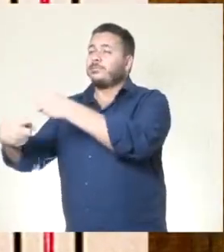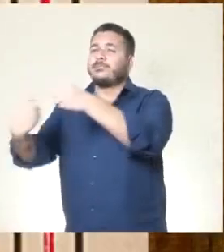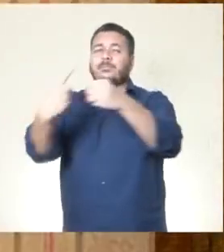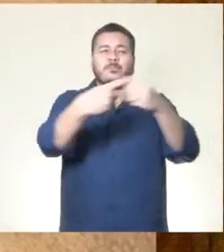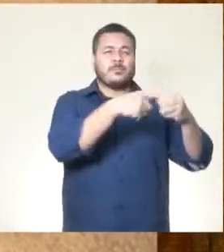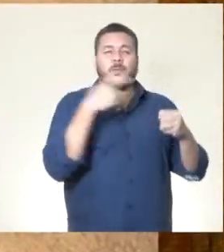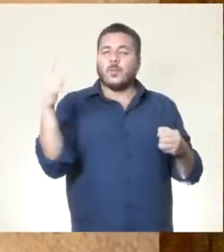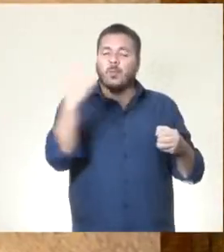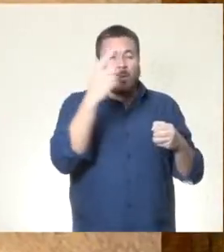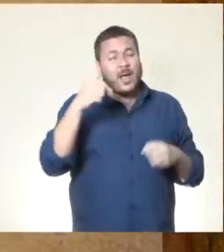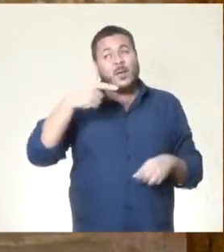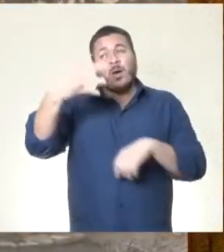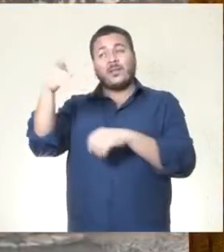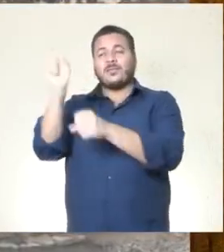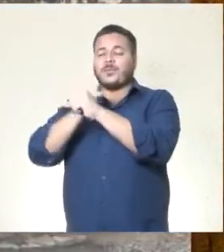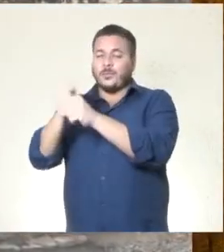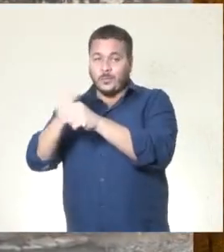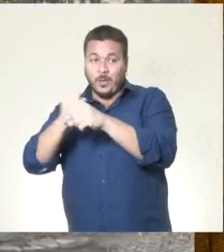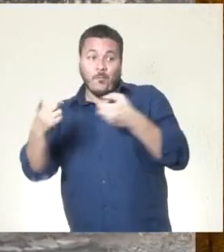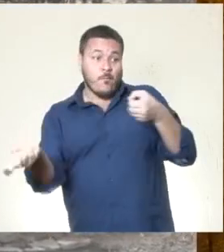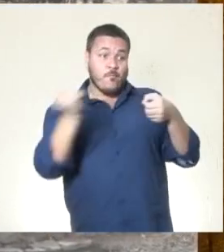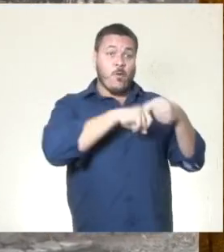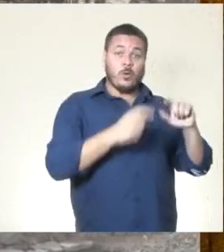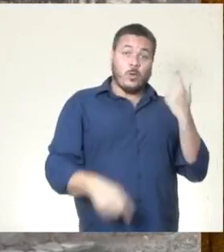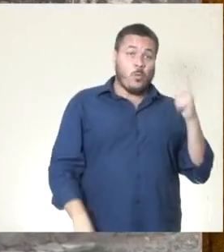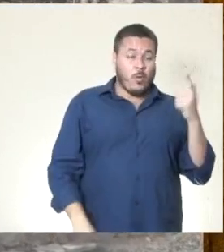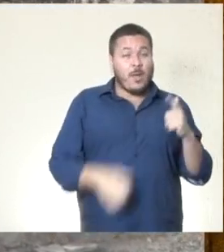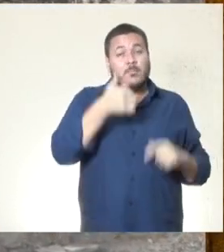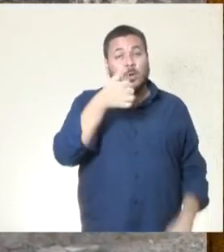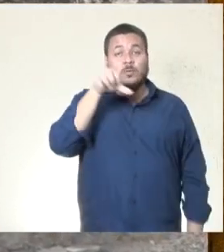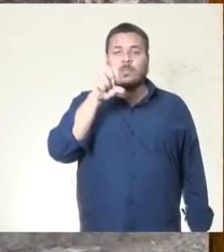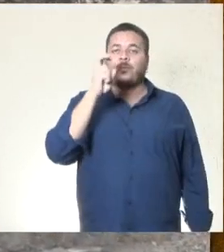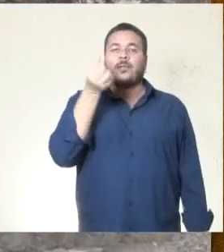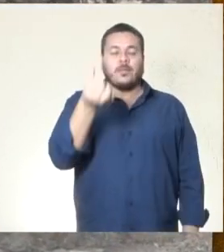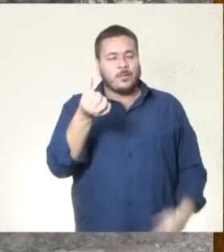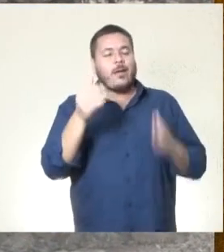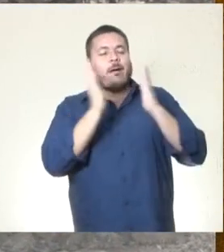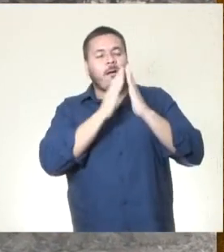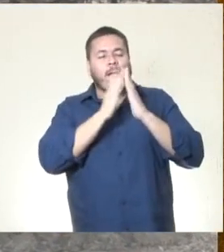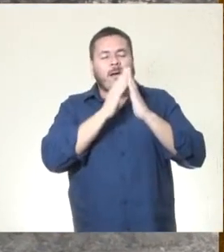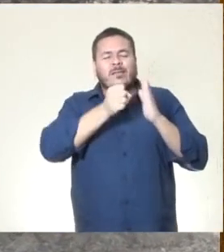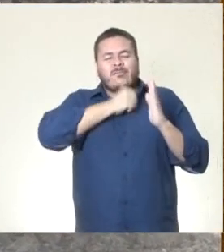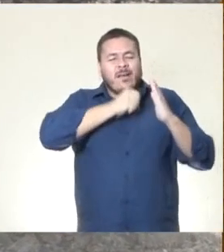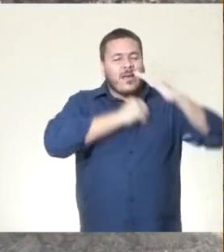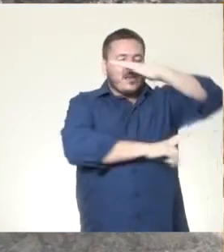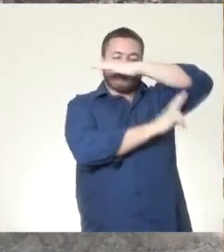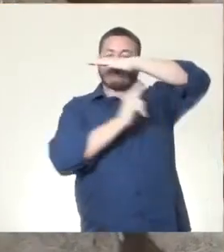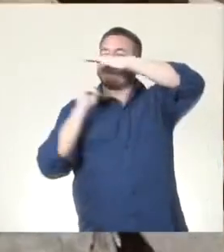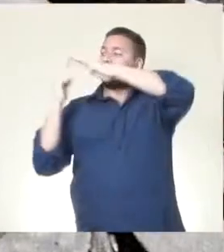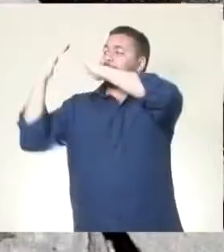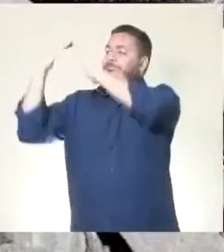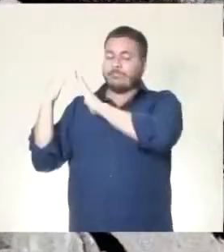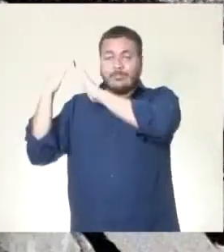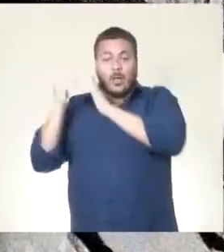de Goiás durante 45 anos. Voltou para Goiás em 1956, indo morar na Casa Velha da Ponte.